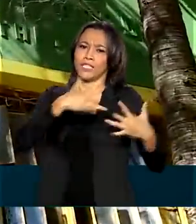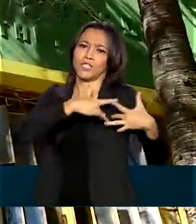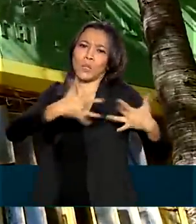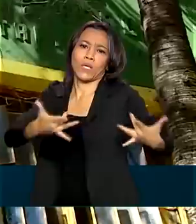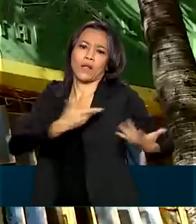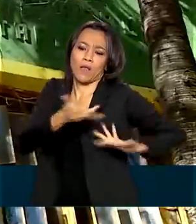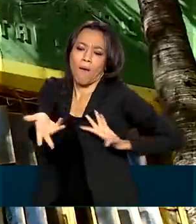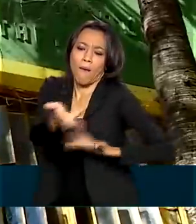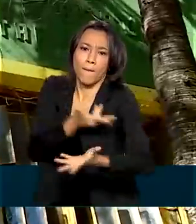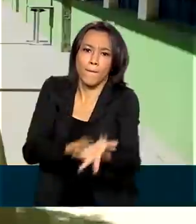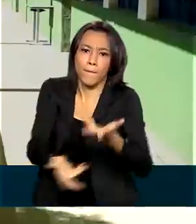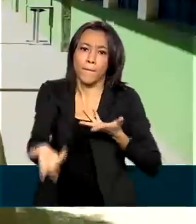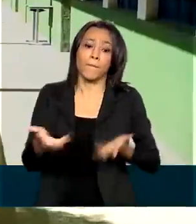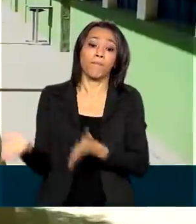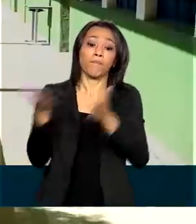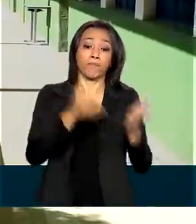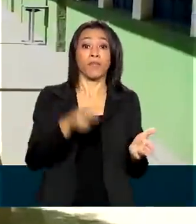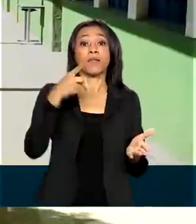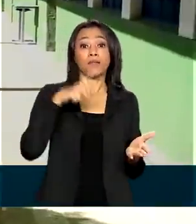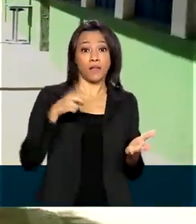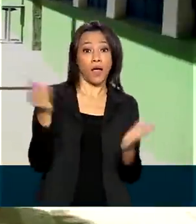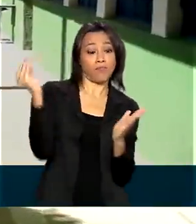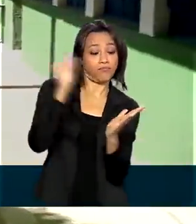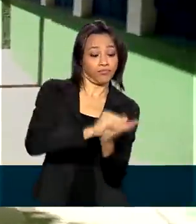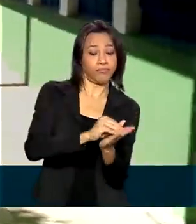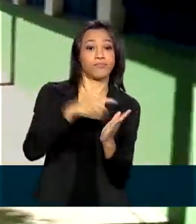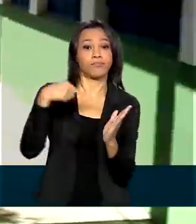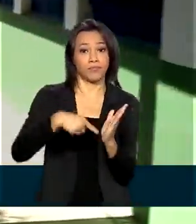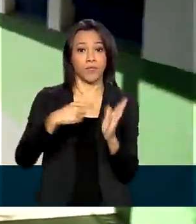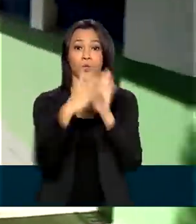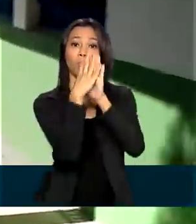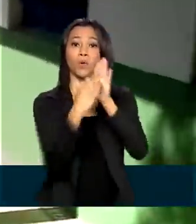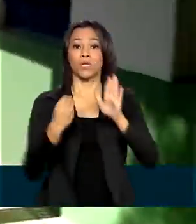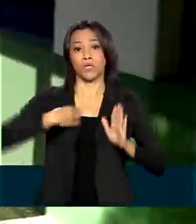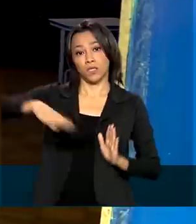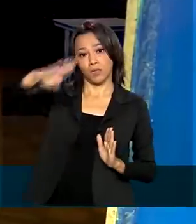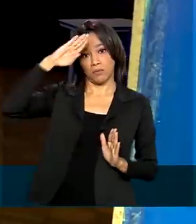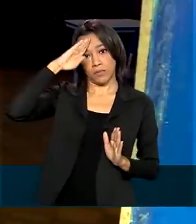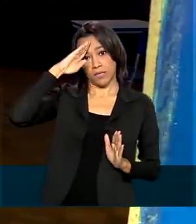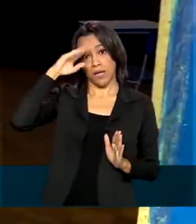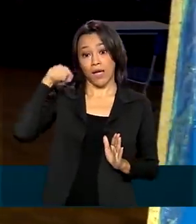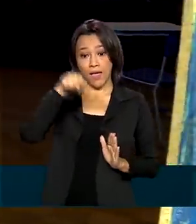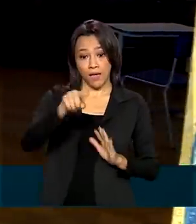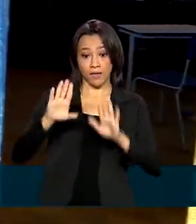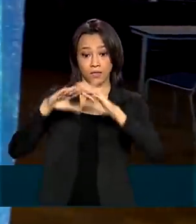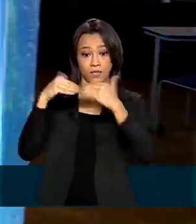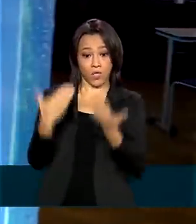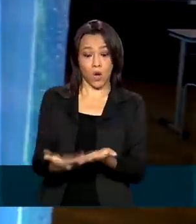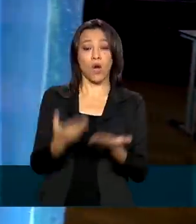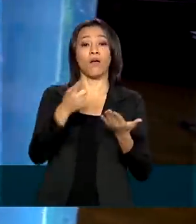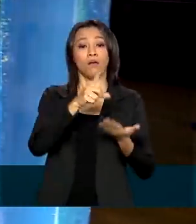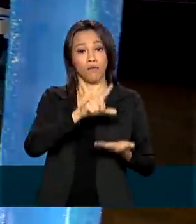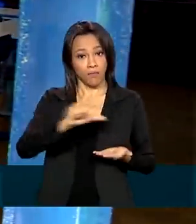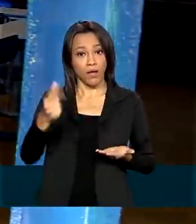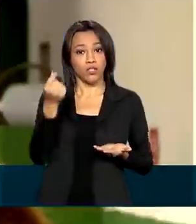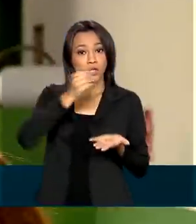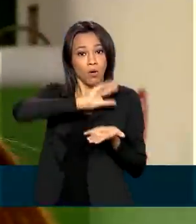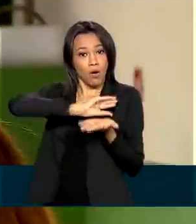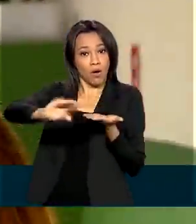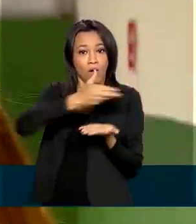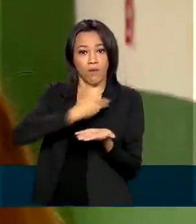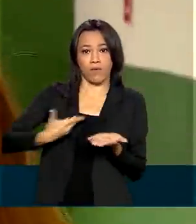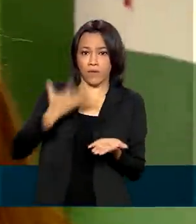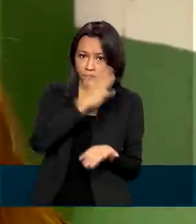instituição de ensino está inscrita no Programa Nacional das Escolas Cívico-Militares, o PECIM, ela vai receber recursos do governo federal.